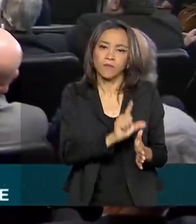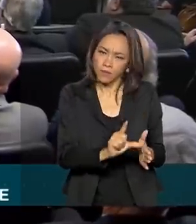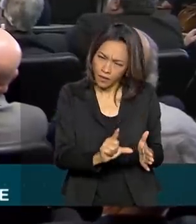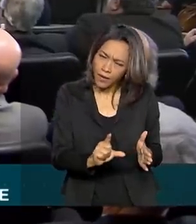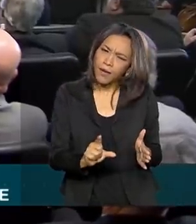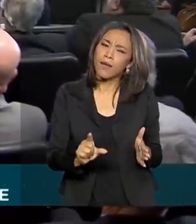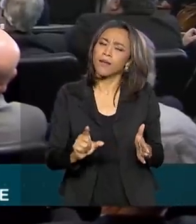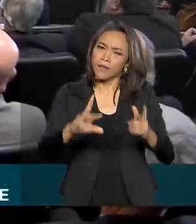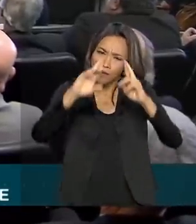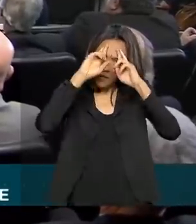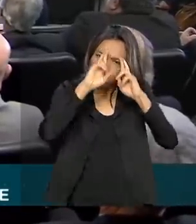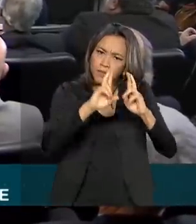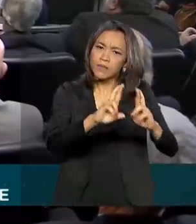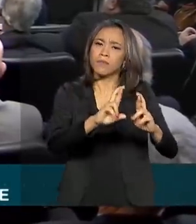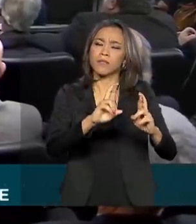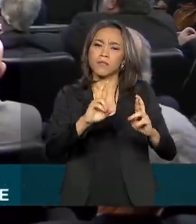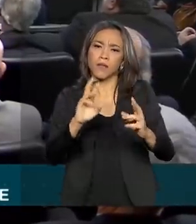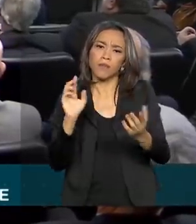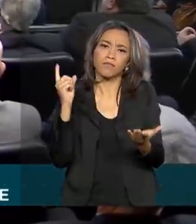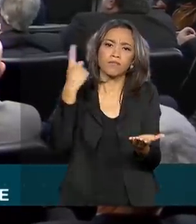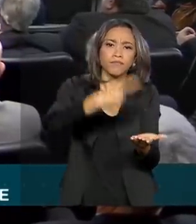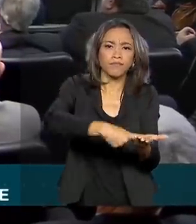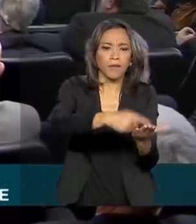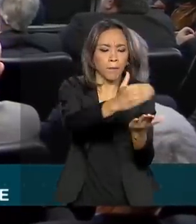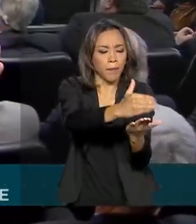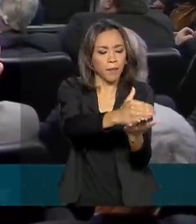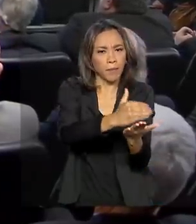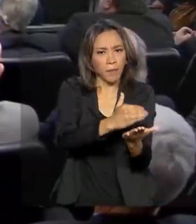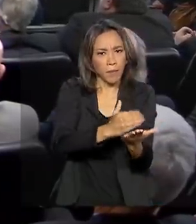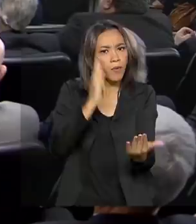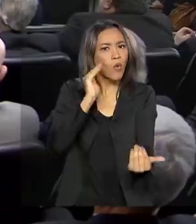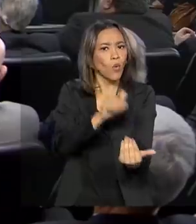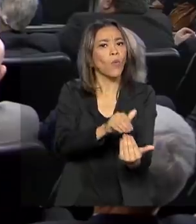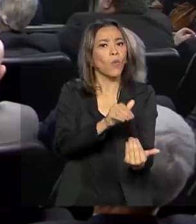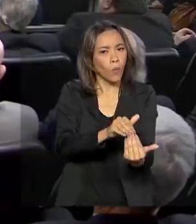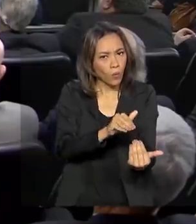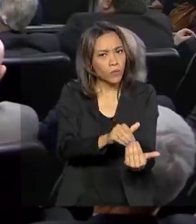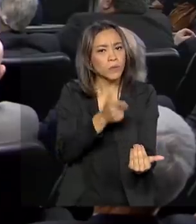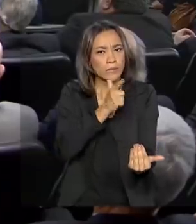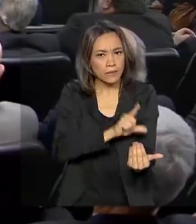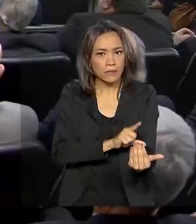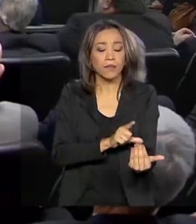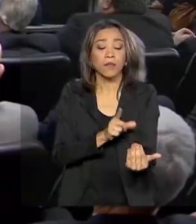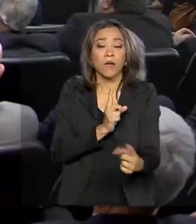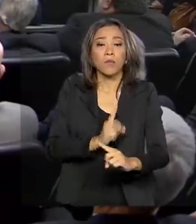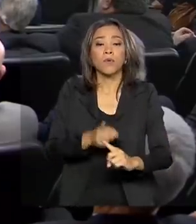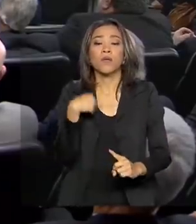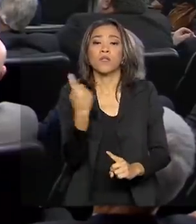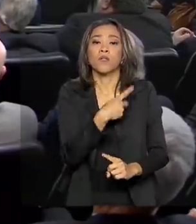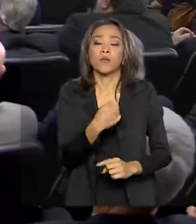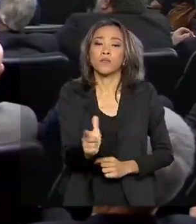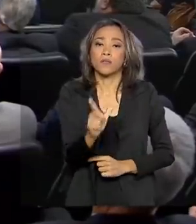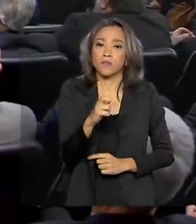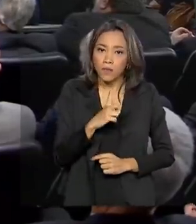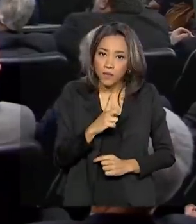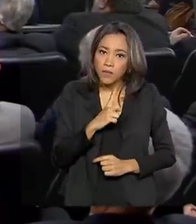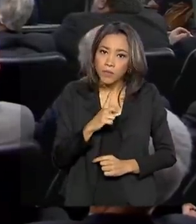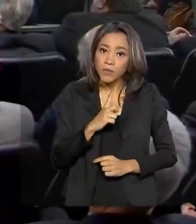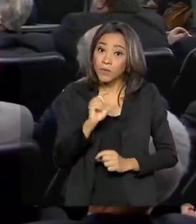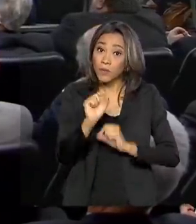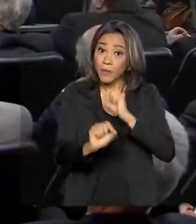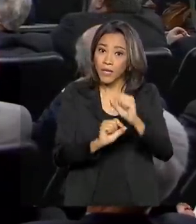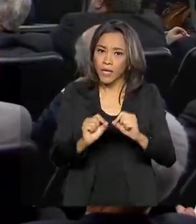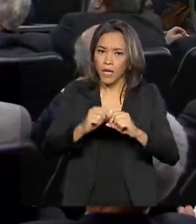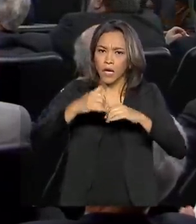cumprir os acordos de Paris, no caso, e outro acordo, porque nós temos, essencialmente, uma matriz